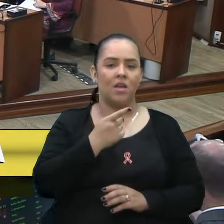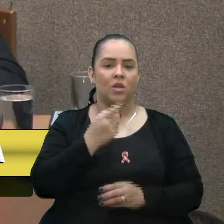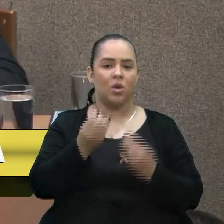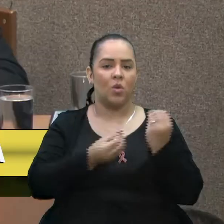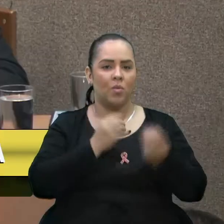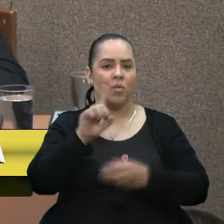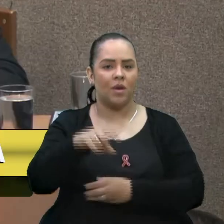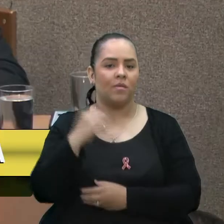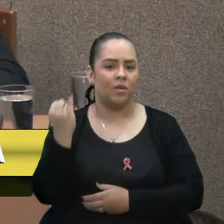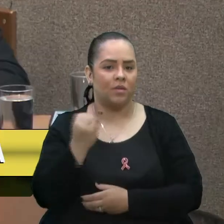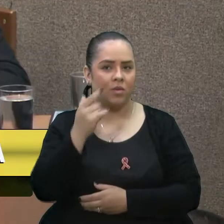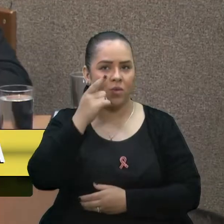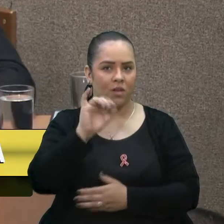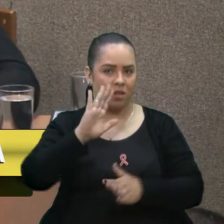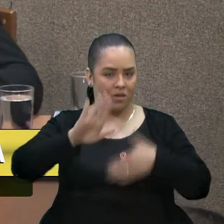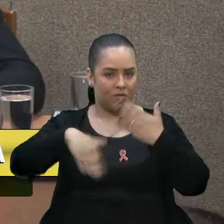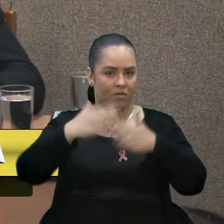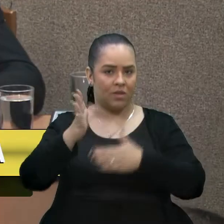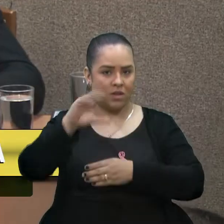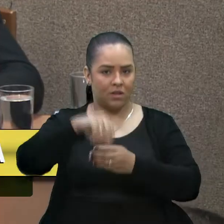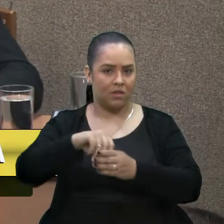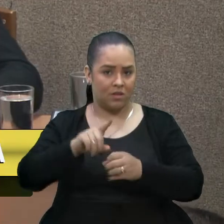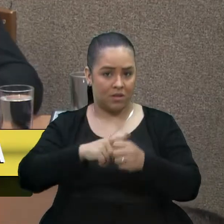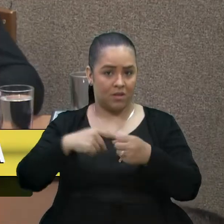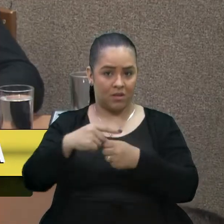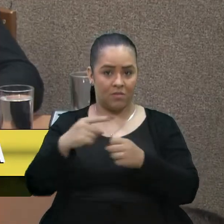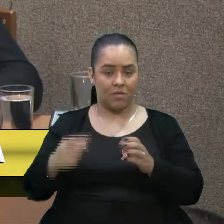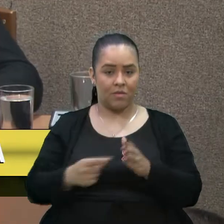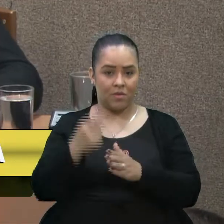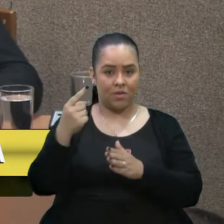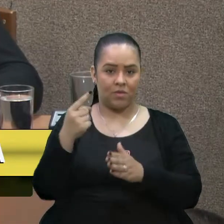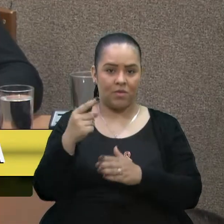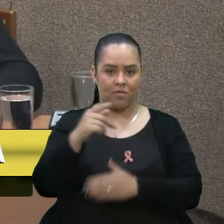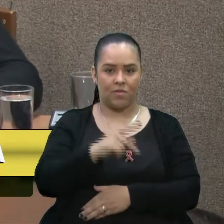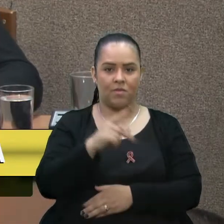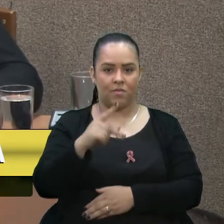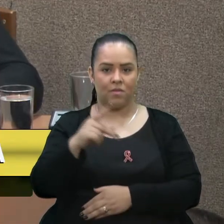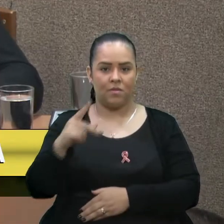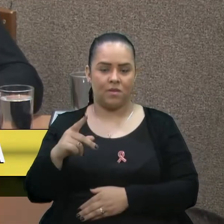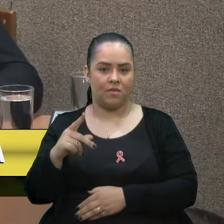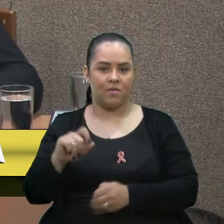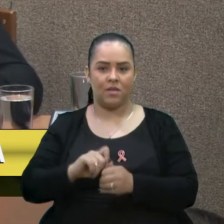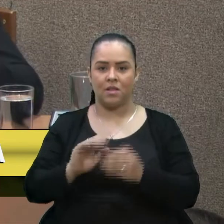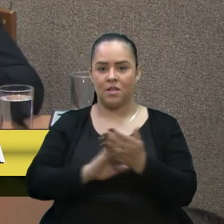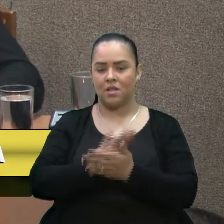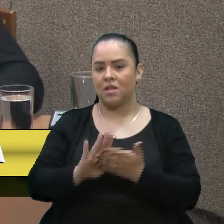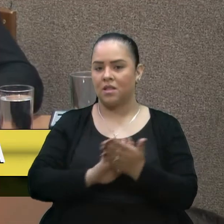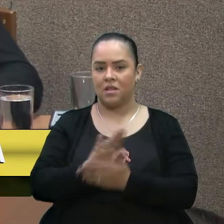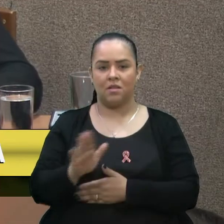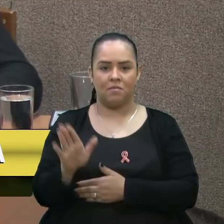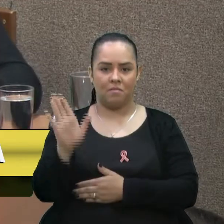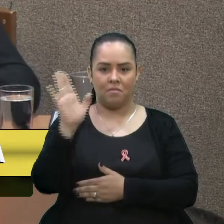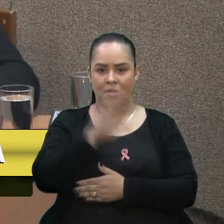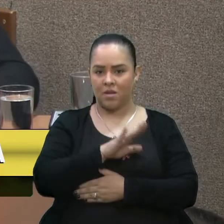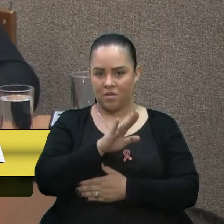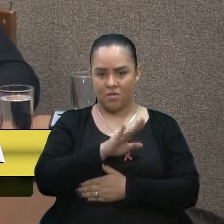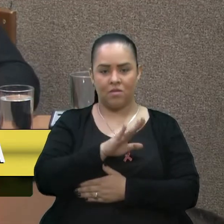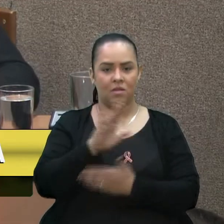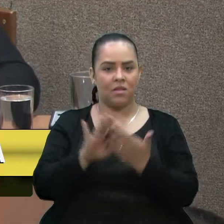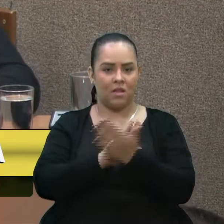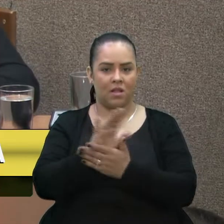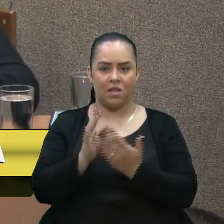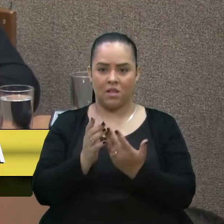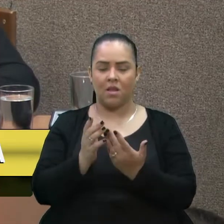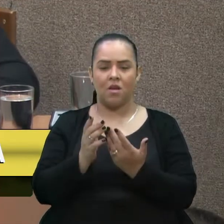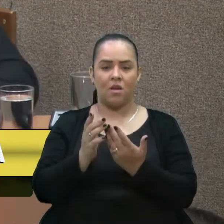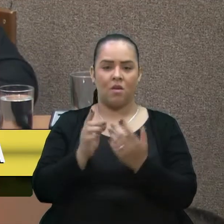desenvolvimento para a nossa cidade. Em primeiro lugar, a PPP não prejudica absolutamente nada o funcionário público.